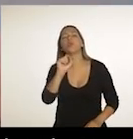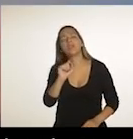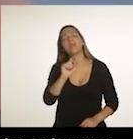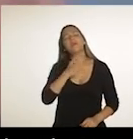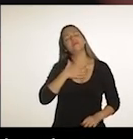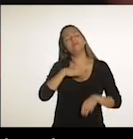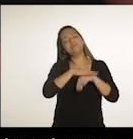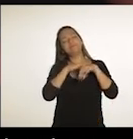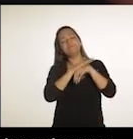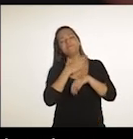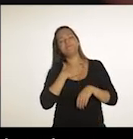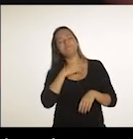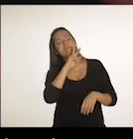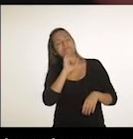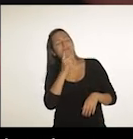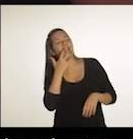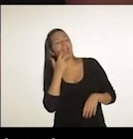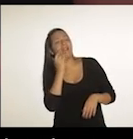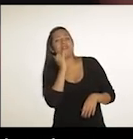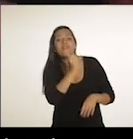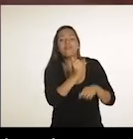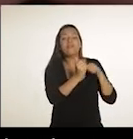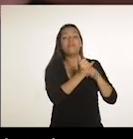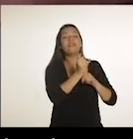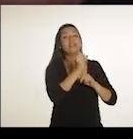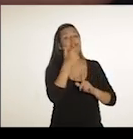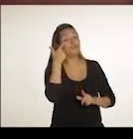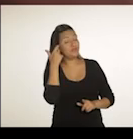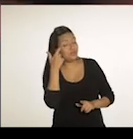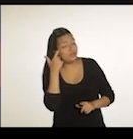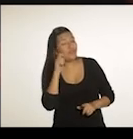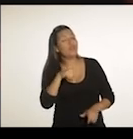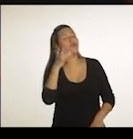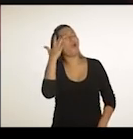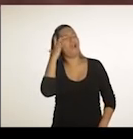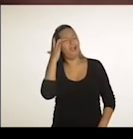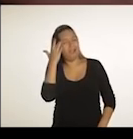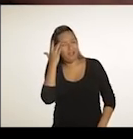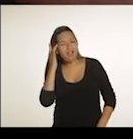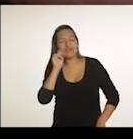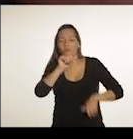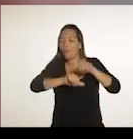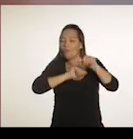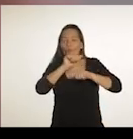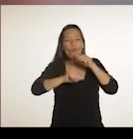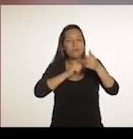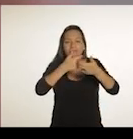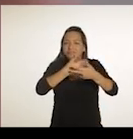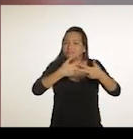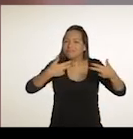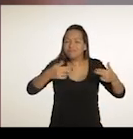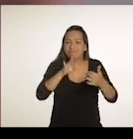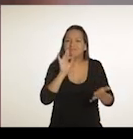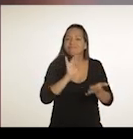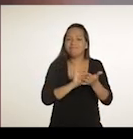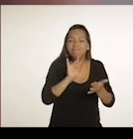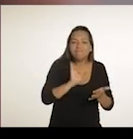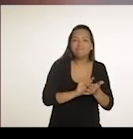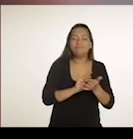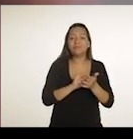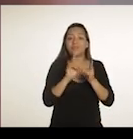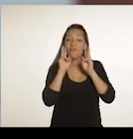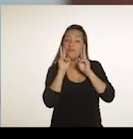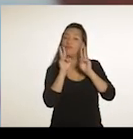falei muito a respeito sobre isso, eu falei, pai, assim, eu acho que o Freixo, eu acho que ele vai entrar para mudar muita coisa, assim, principalmente